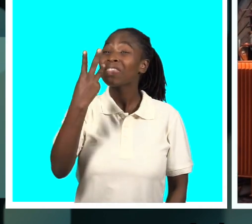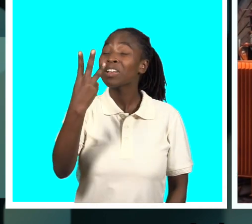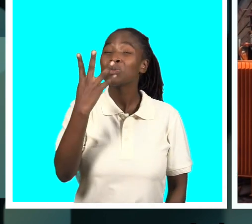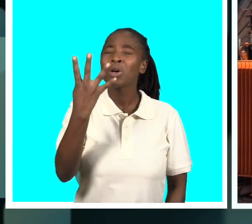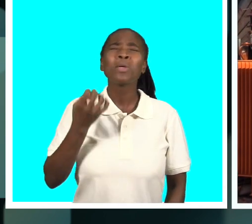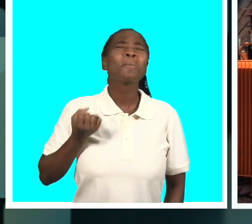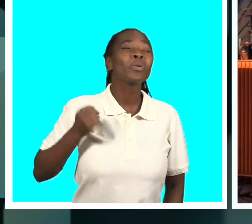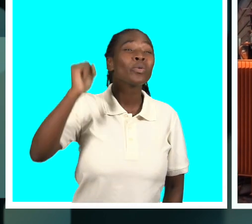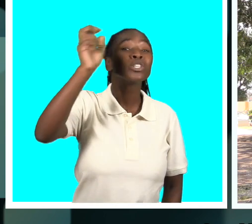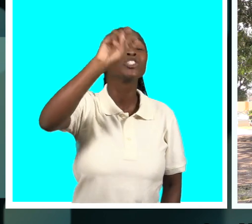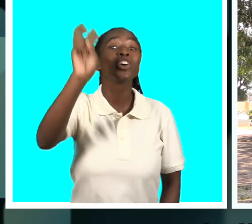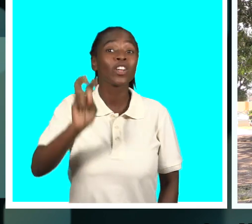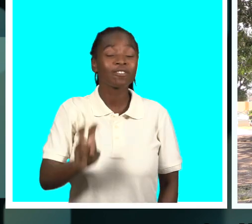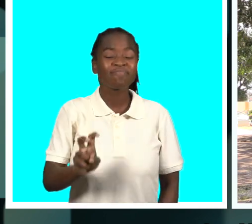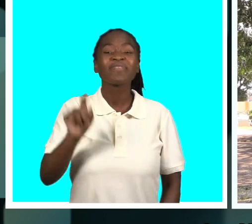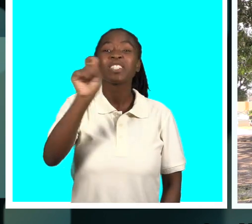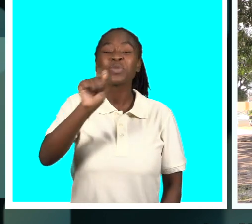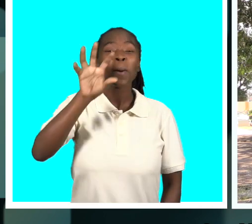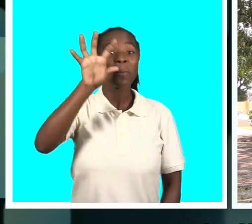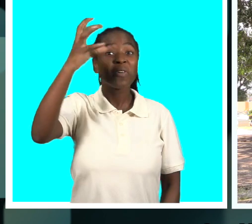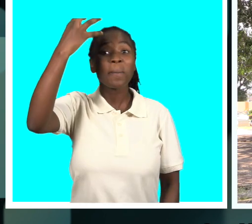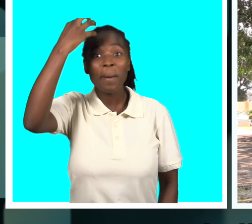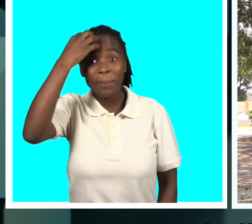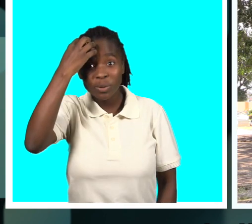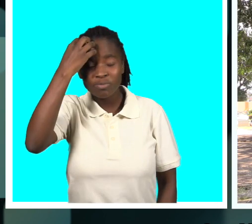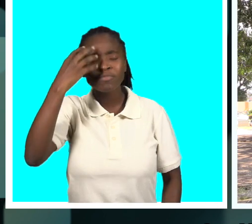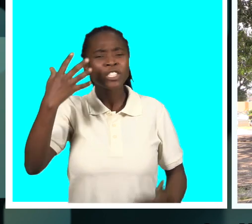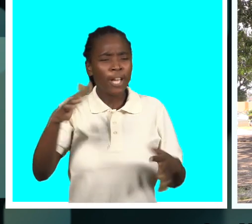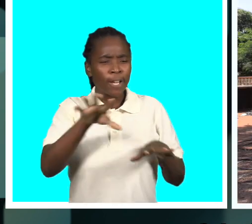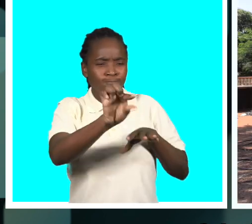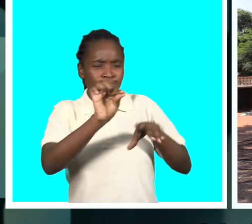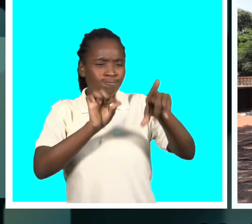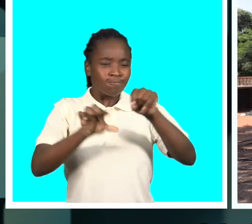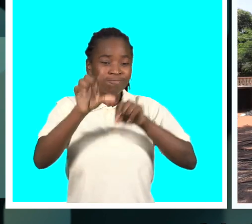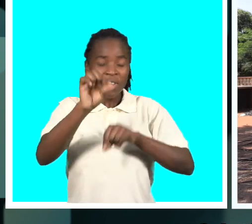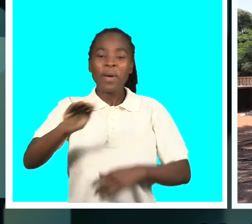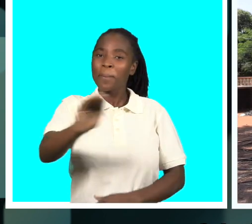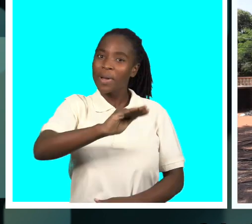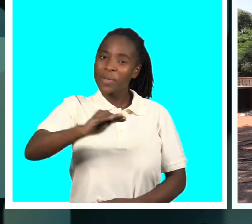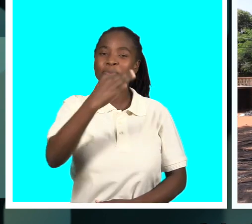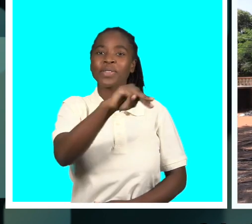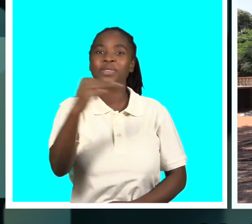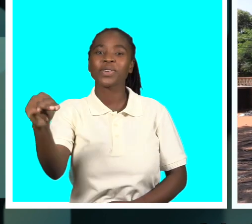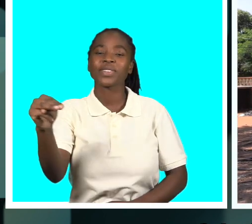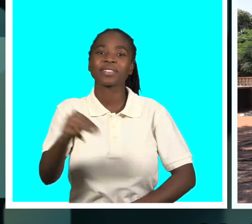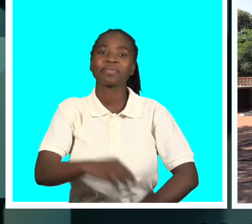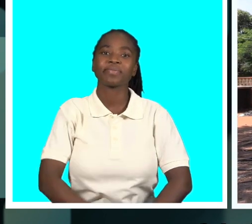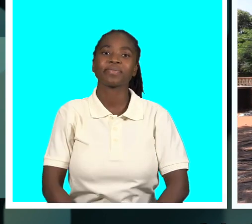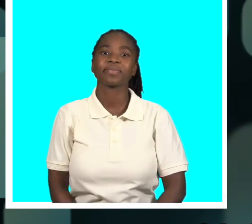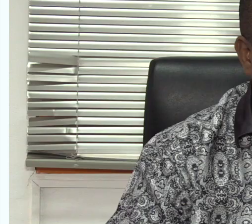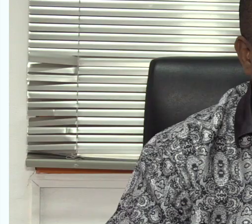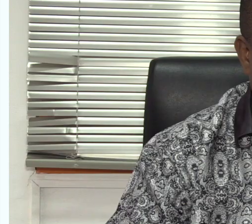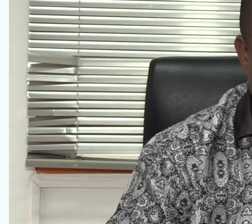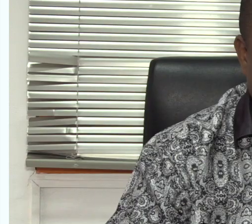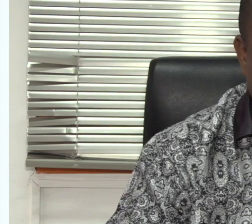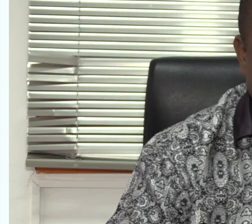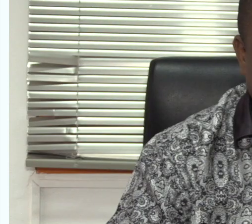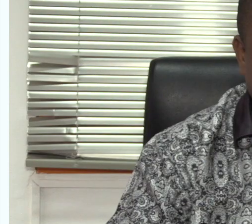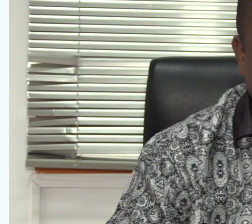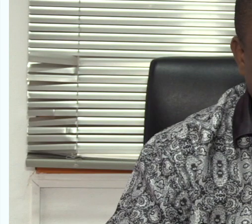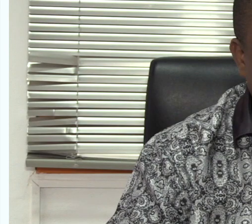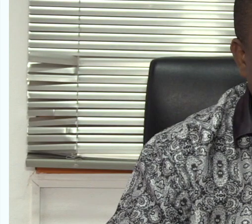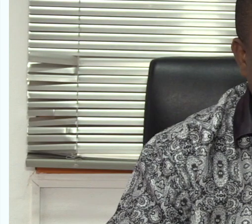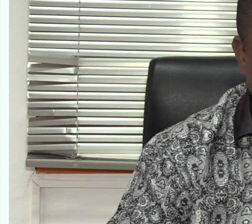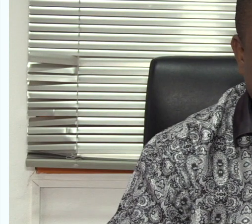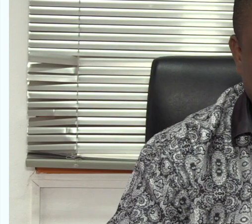milhões de dólares americanos, inseridos no projeto ETP e prevê eletrificar e melhorar as redes de distribuição